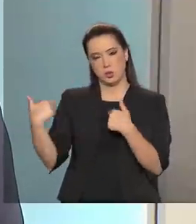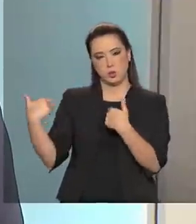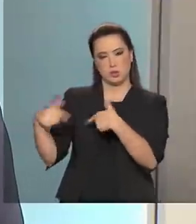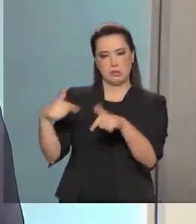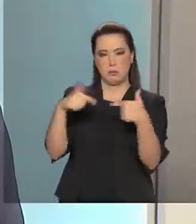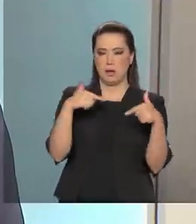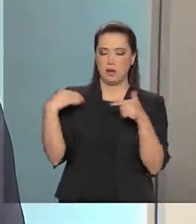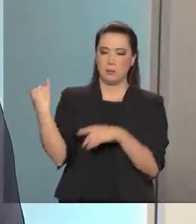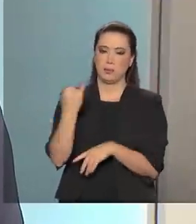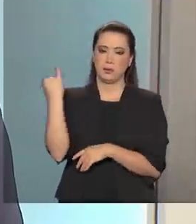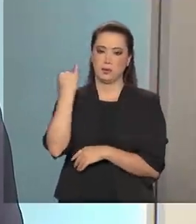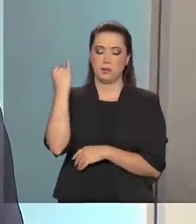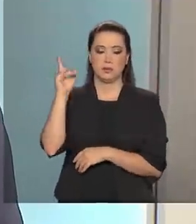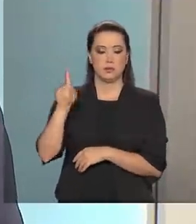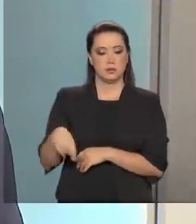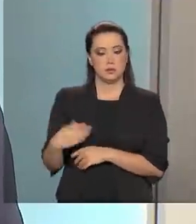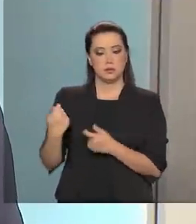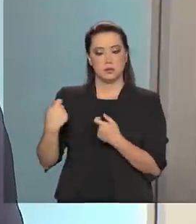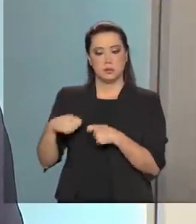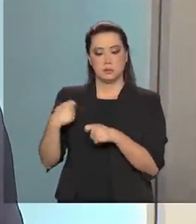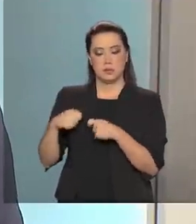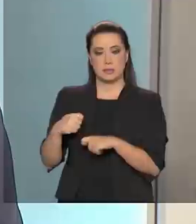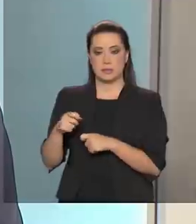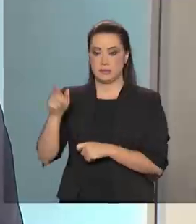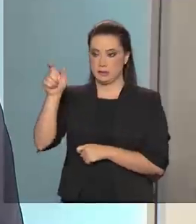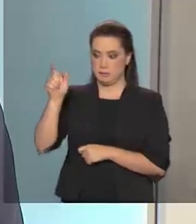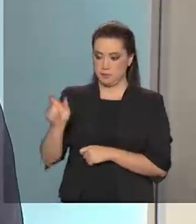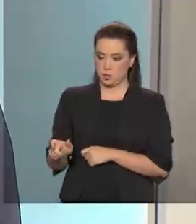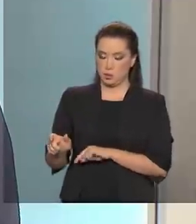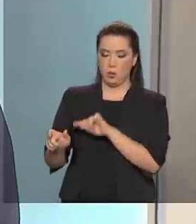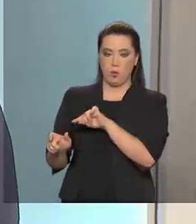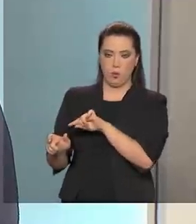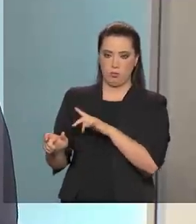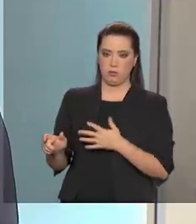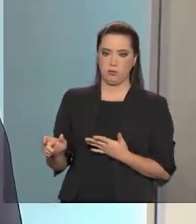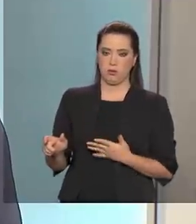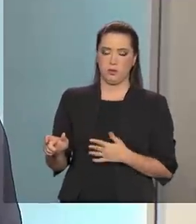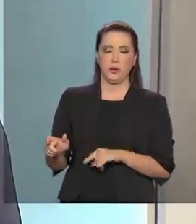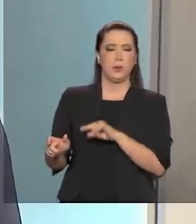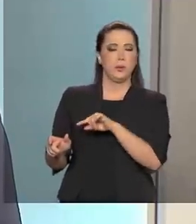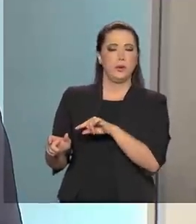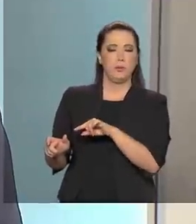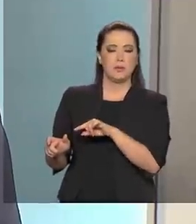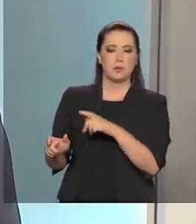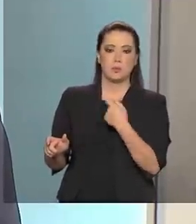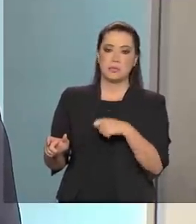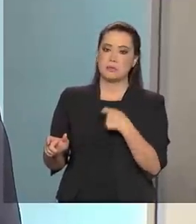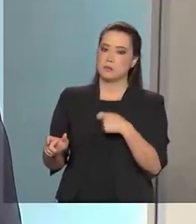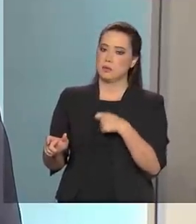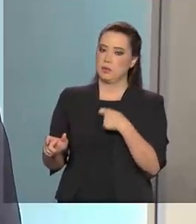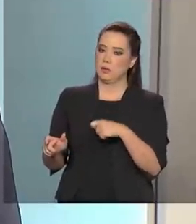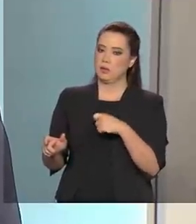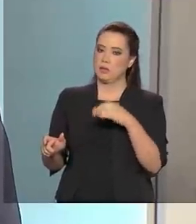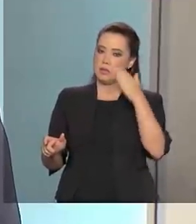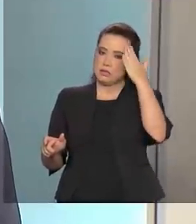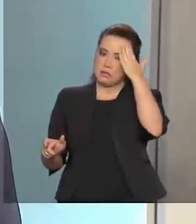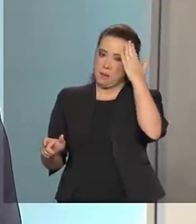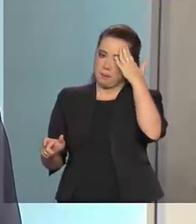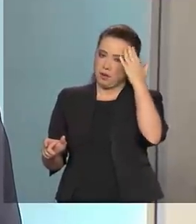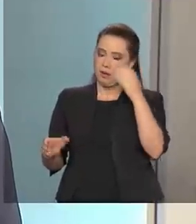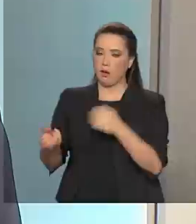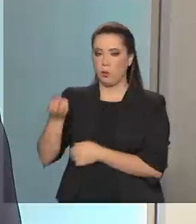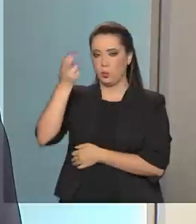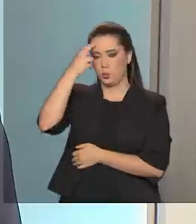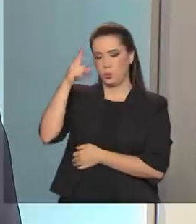muito importante que a autoridade vai ter no momento é na parte de educação. Mudar a cultura,